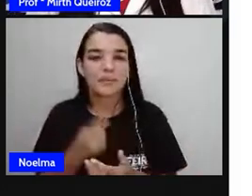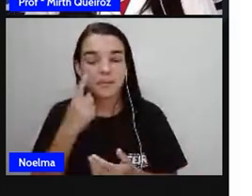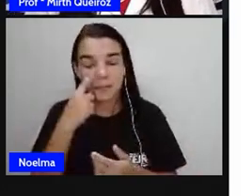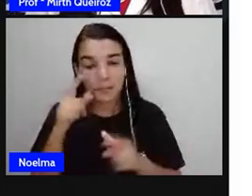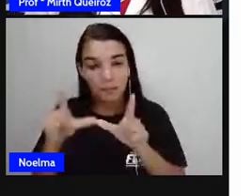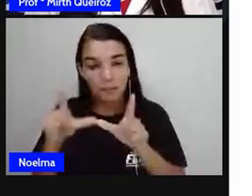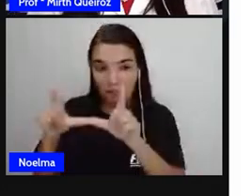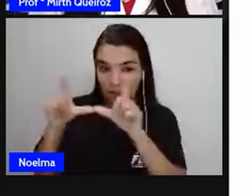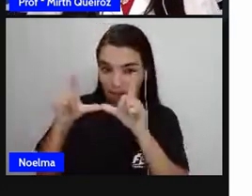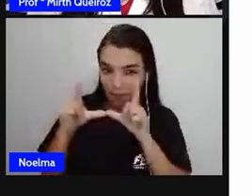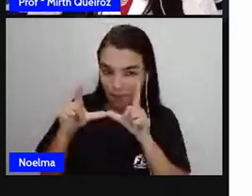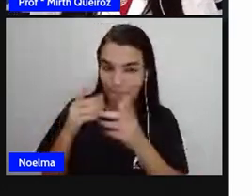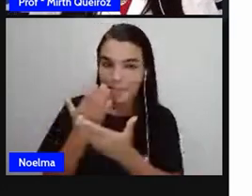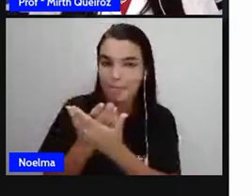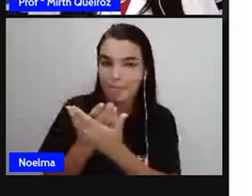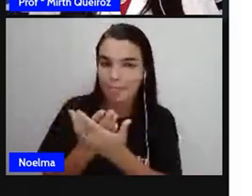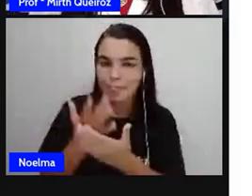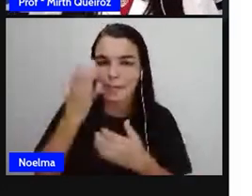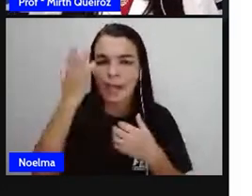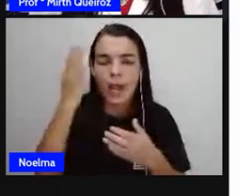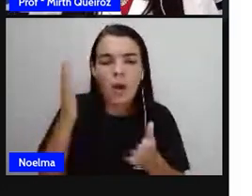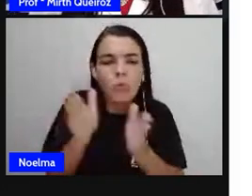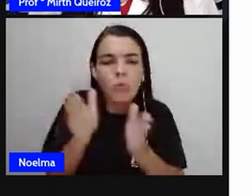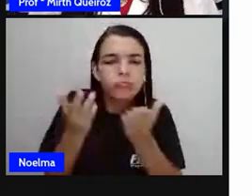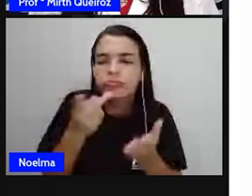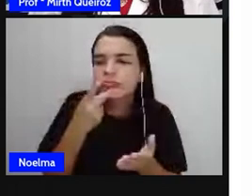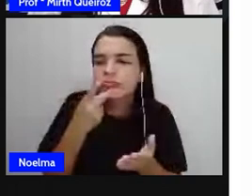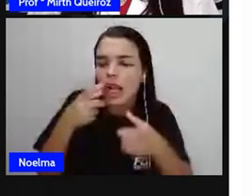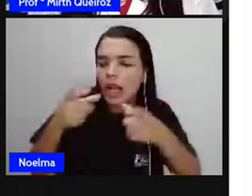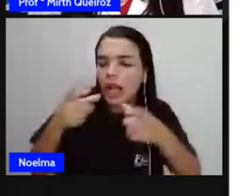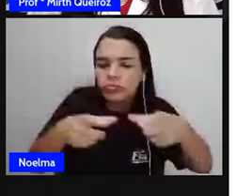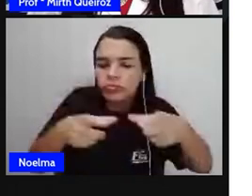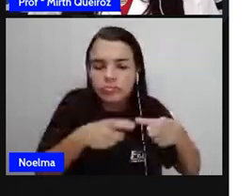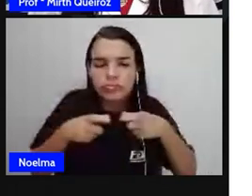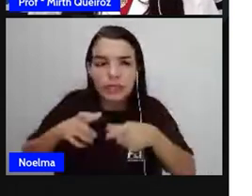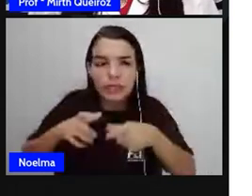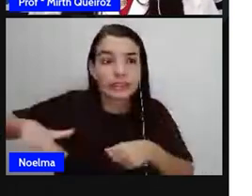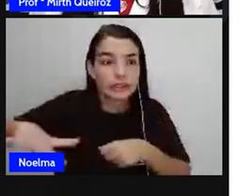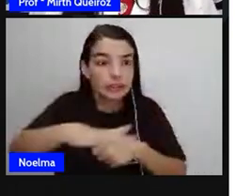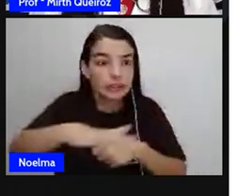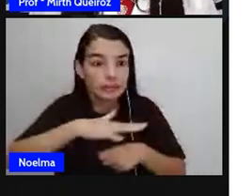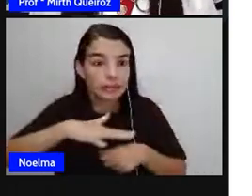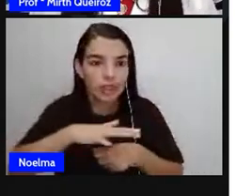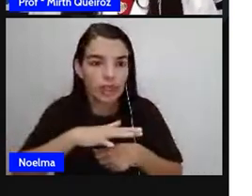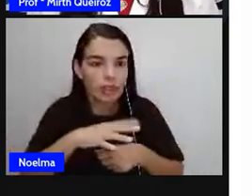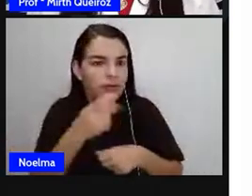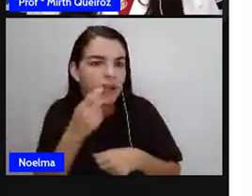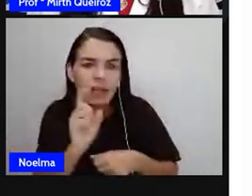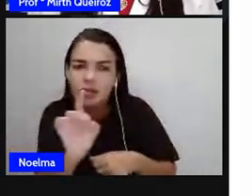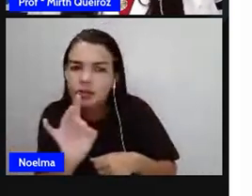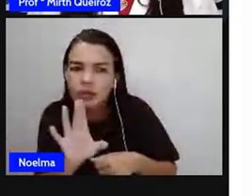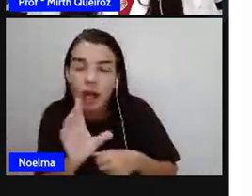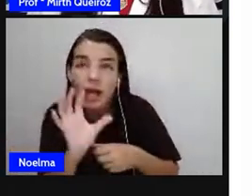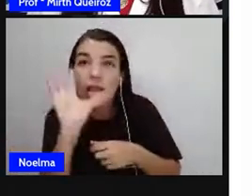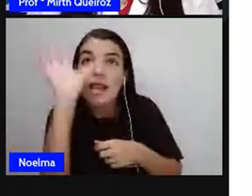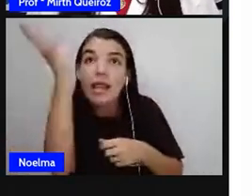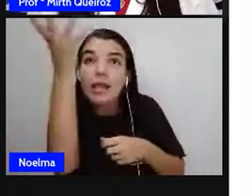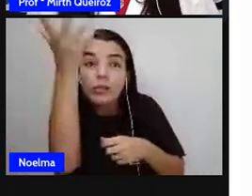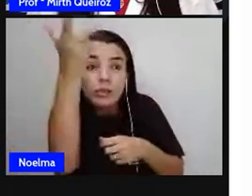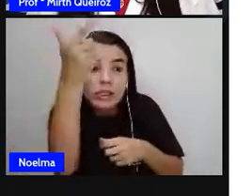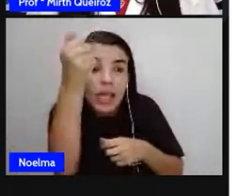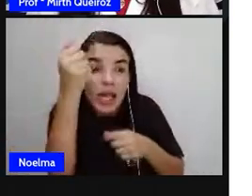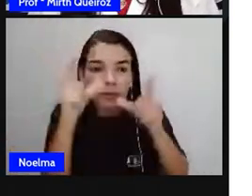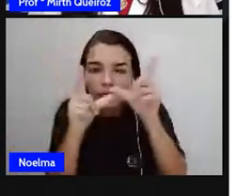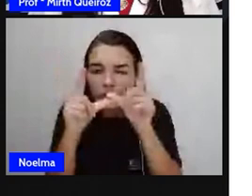quando a gente fala em localização espacial, nós não estamos nos referindo ao espaço federal, não. Nós estamos nos